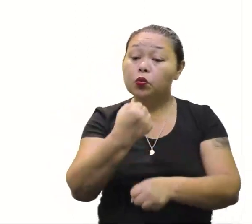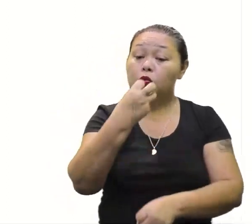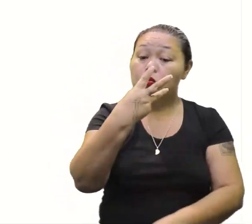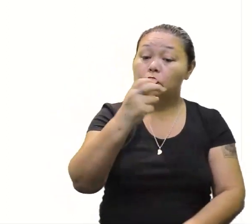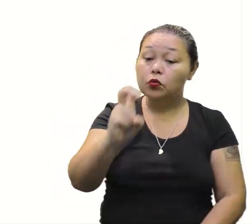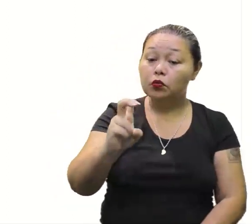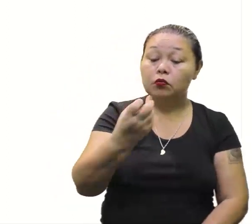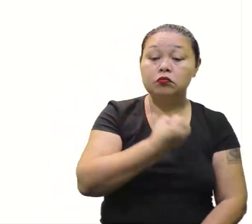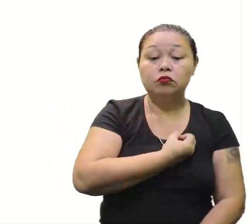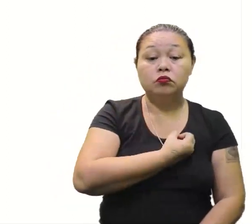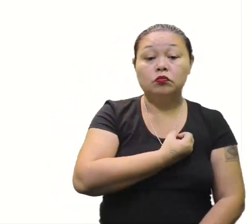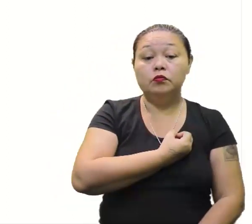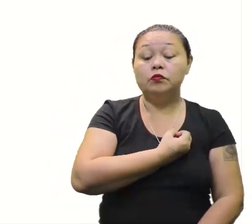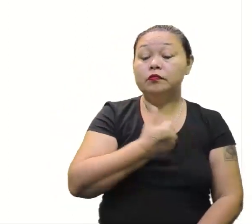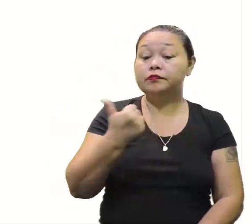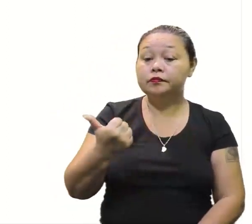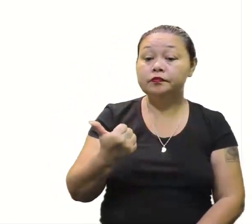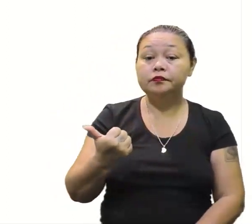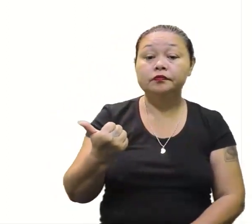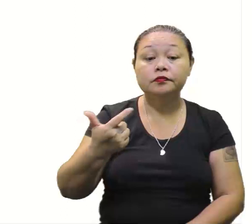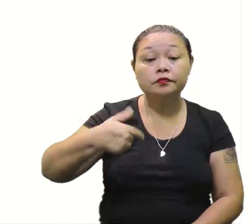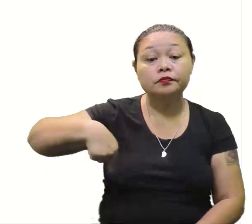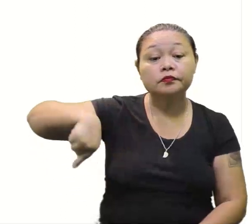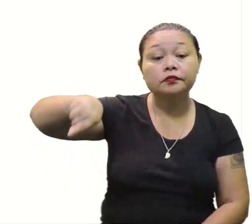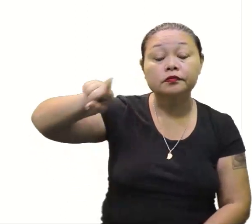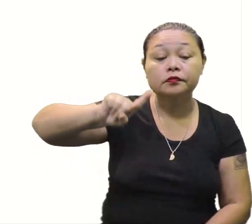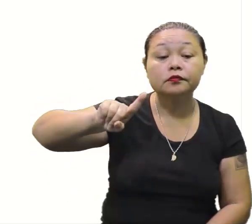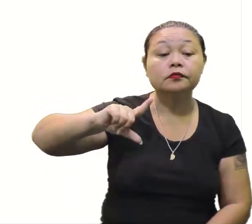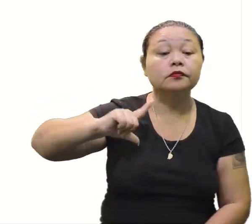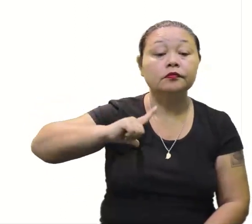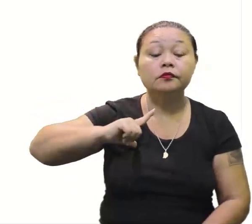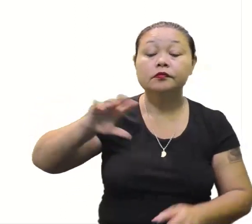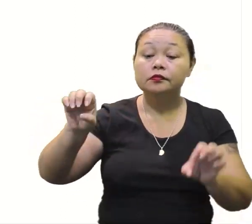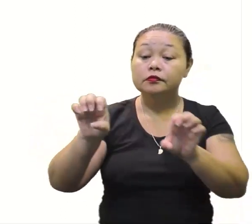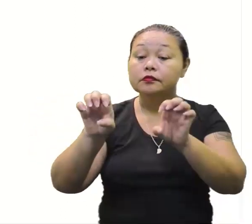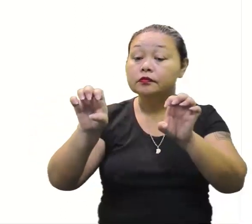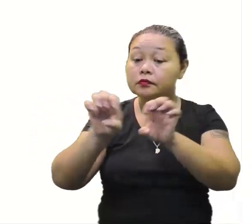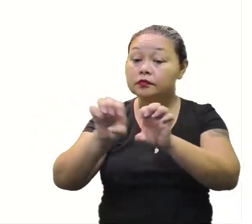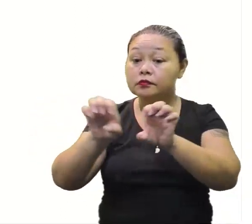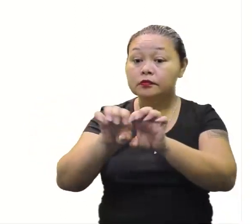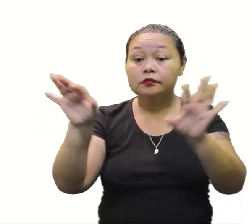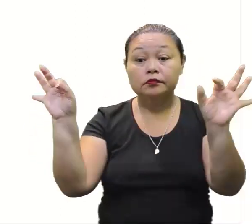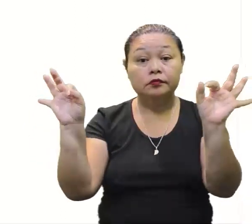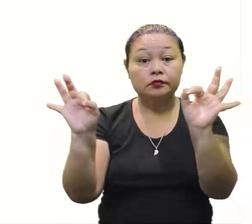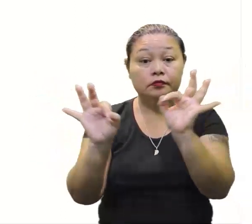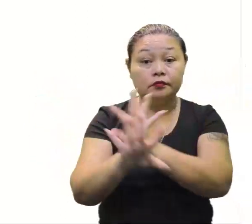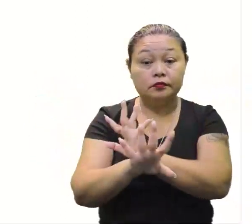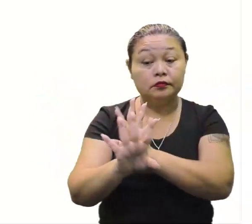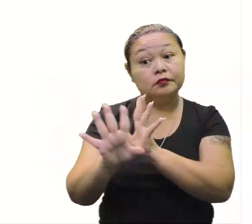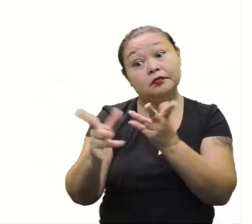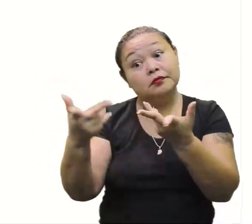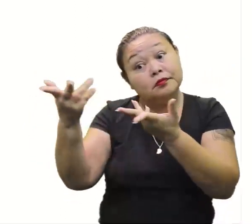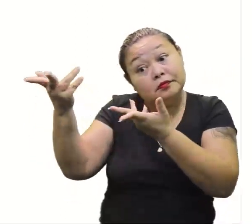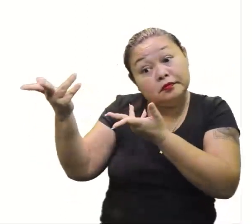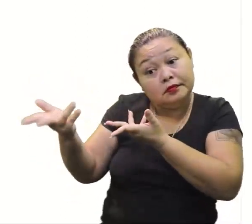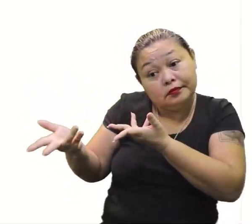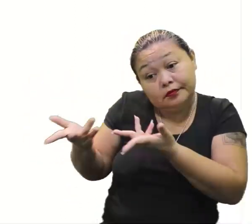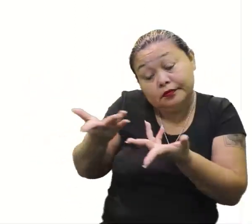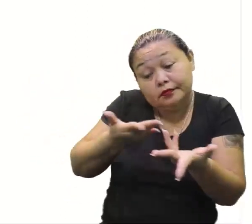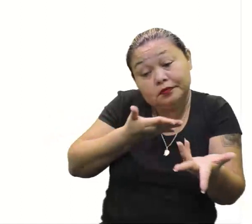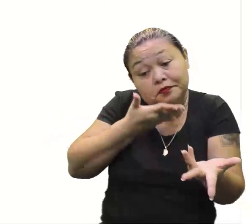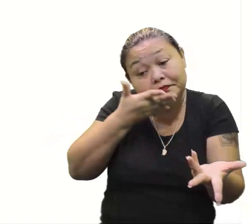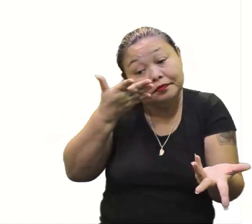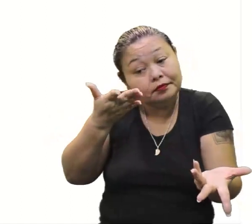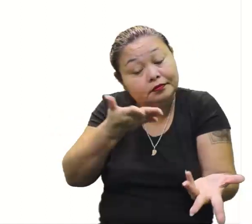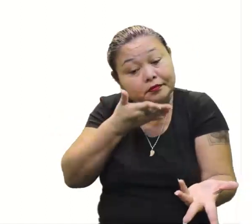35 pontos. Legal. E aqui a vantagem da galera é que a equação já veio montada. Mamão com açúcar.